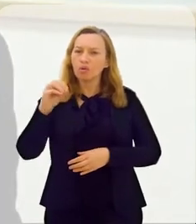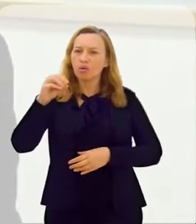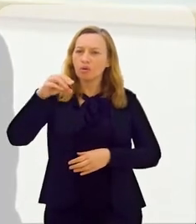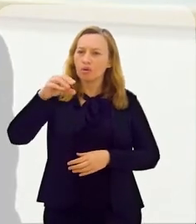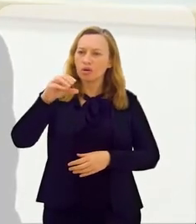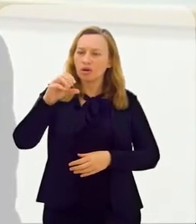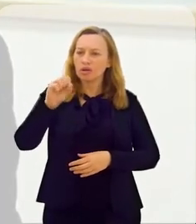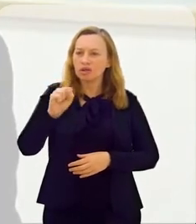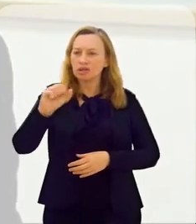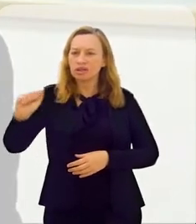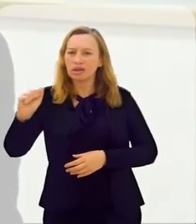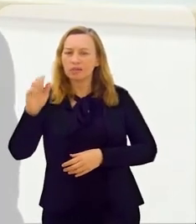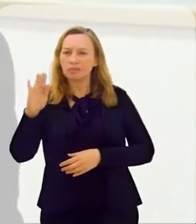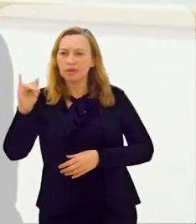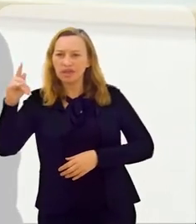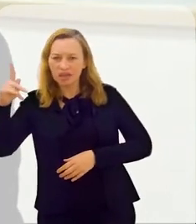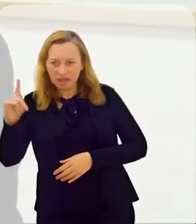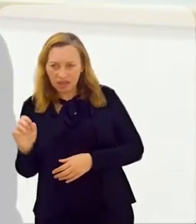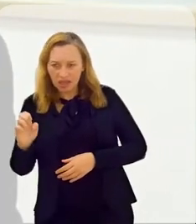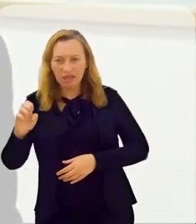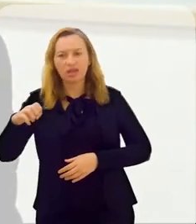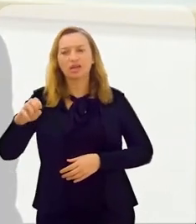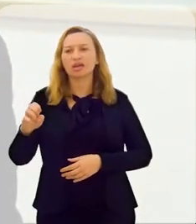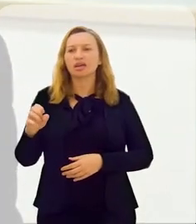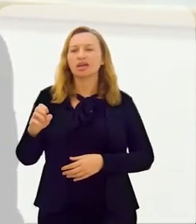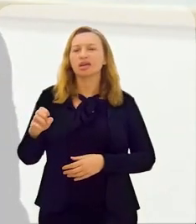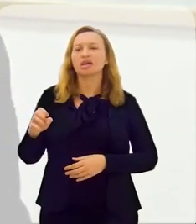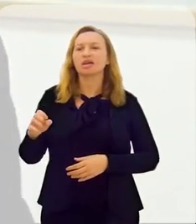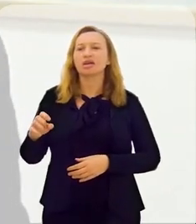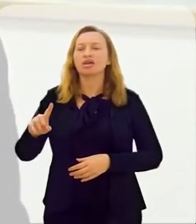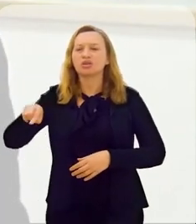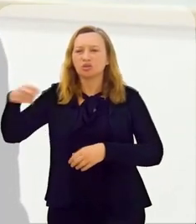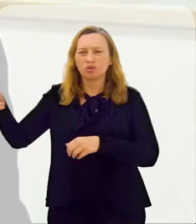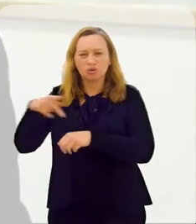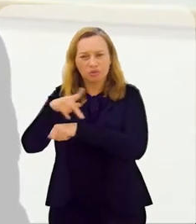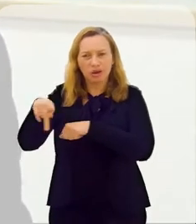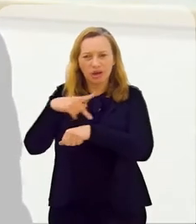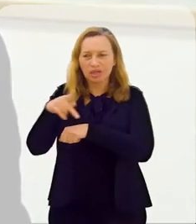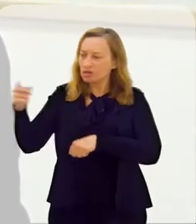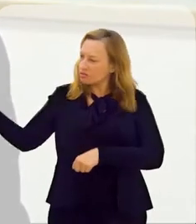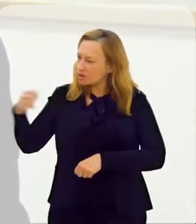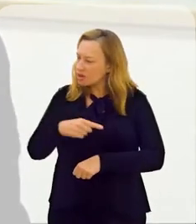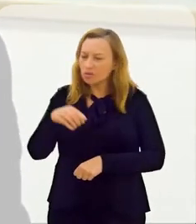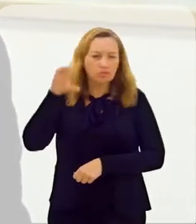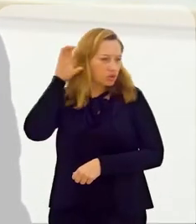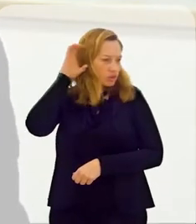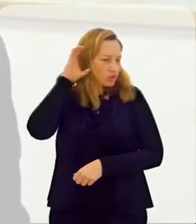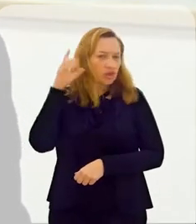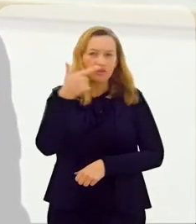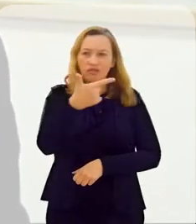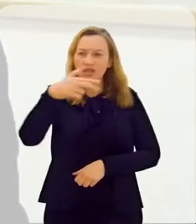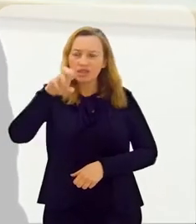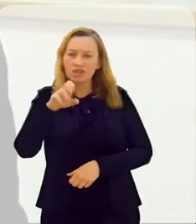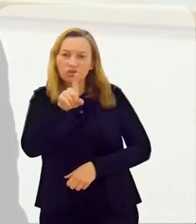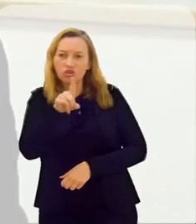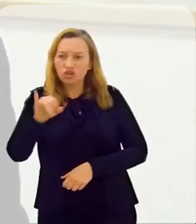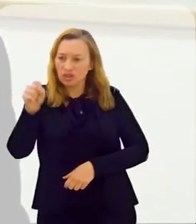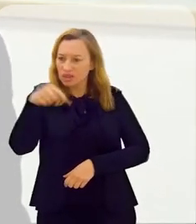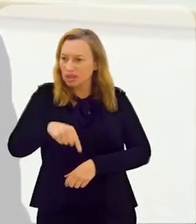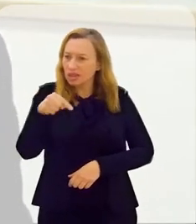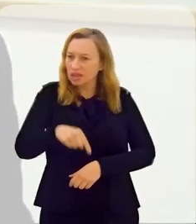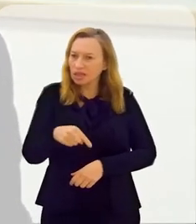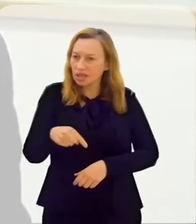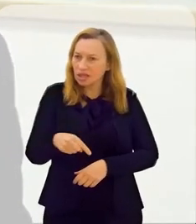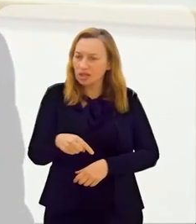um grupo de Moçambique, de profissionais do Moçambique que vieram a Mato Grosso, vieram, ficaram 25 dias aqui